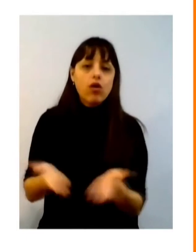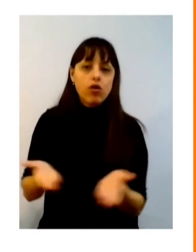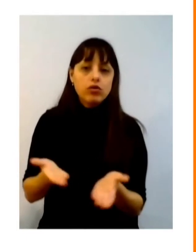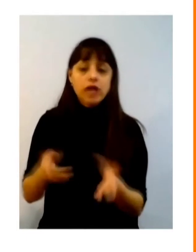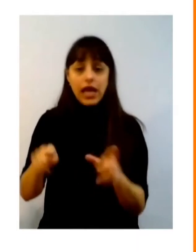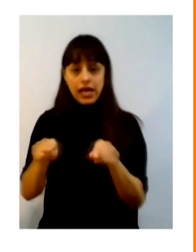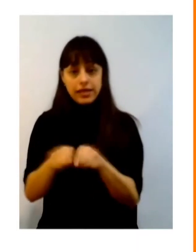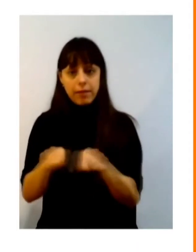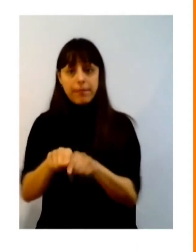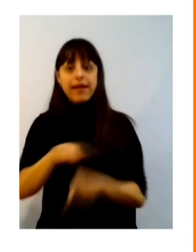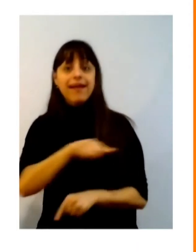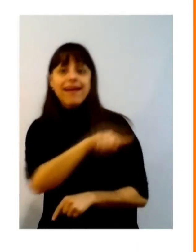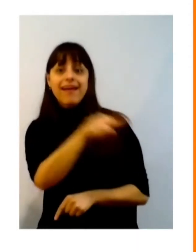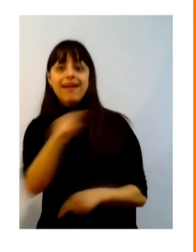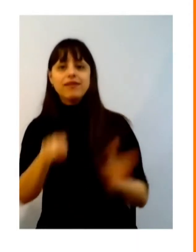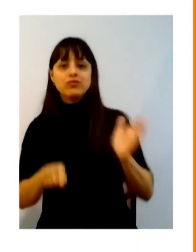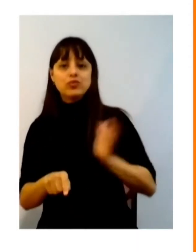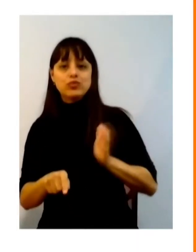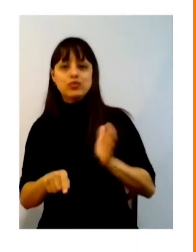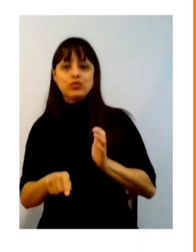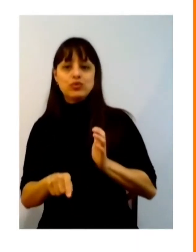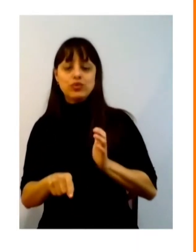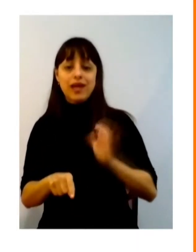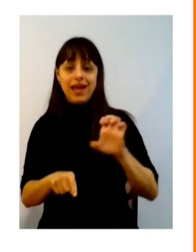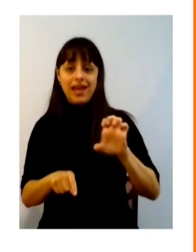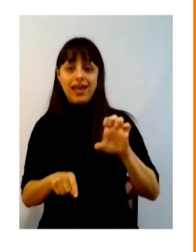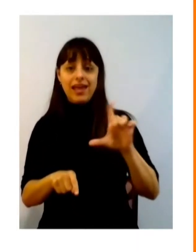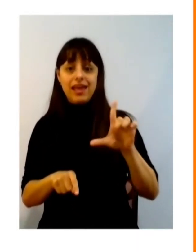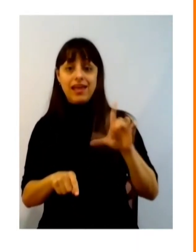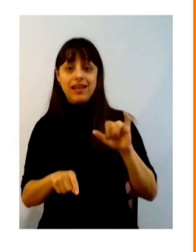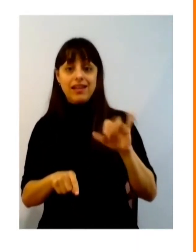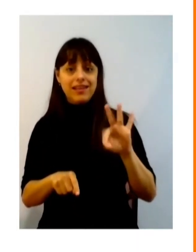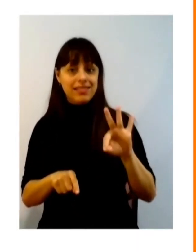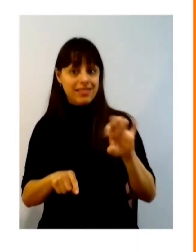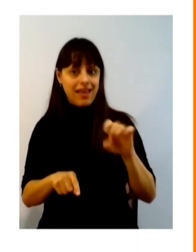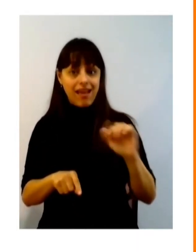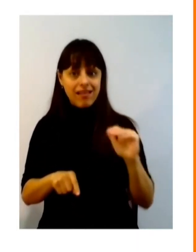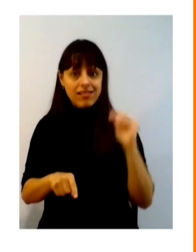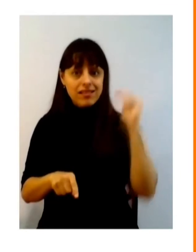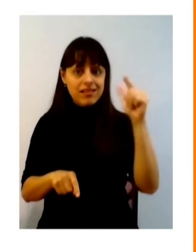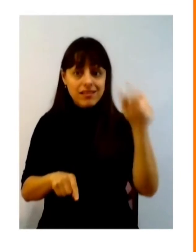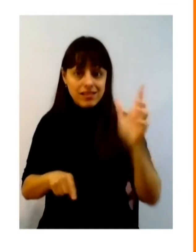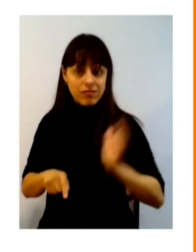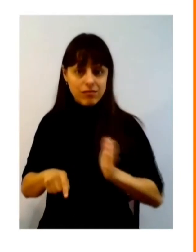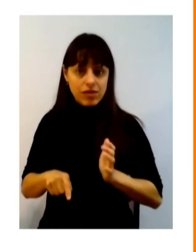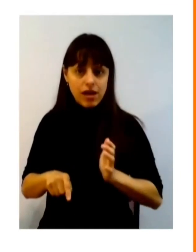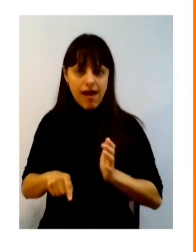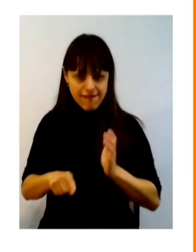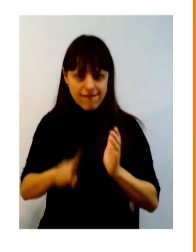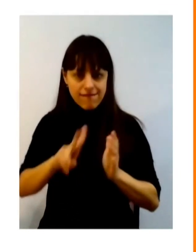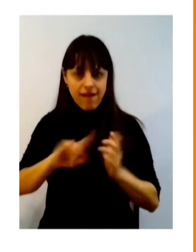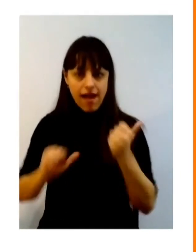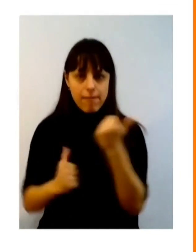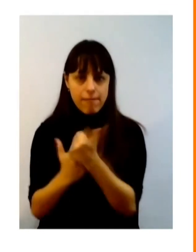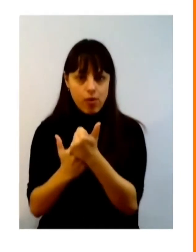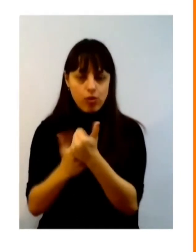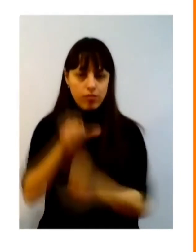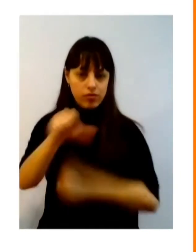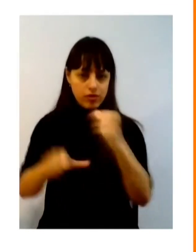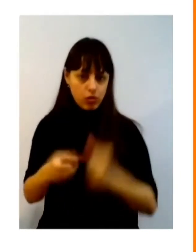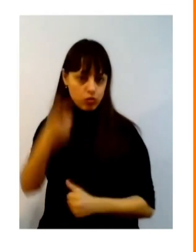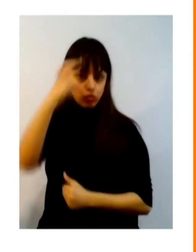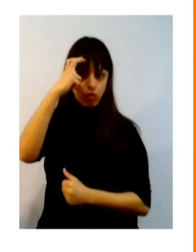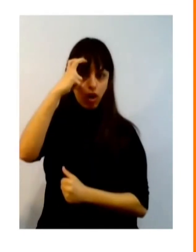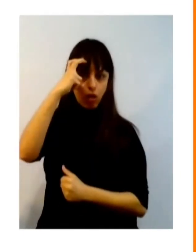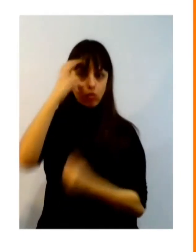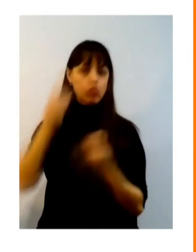Precisamos pensar quais são as elites que vão nos ajudar a gerar as oportunidades e essas transformações culturais. e, quando nós